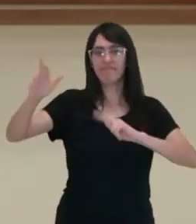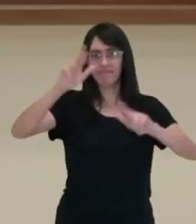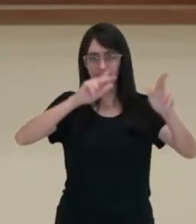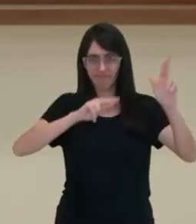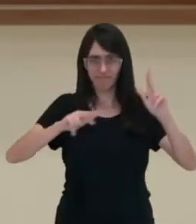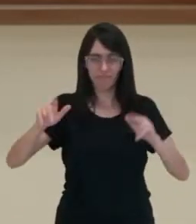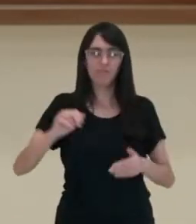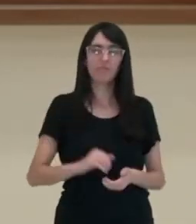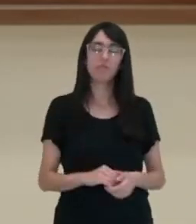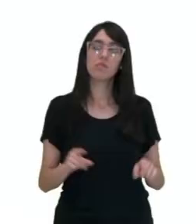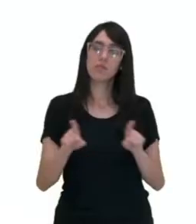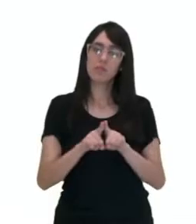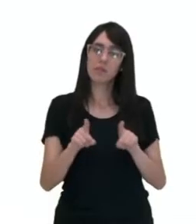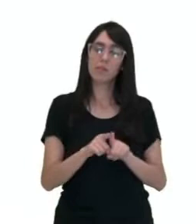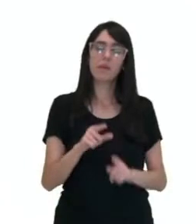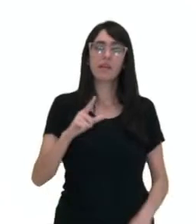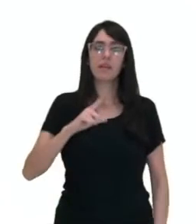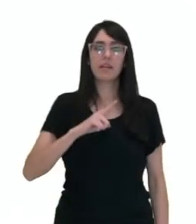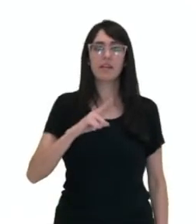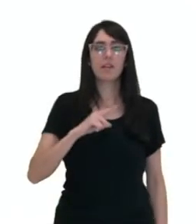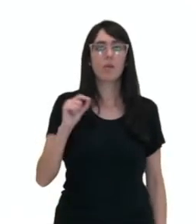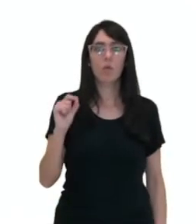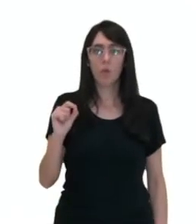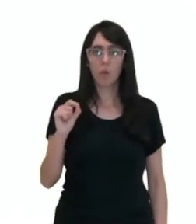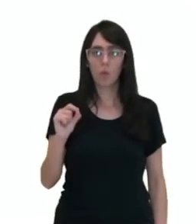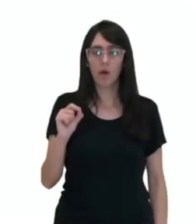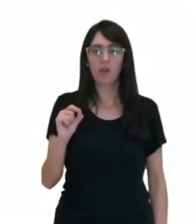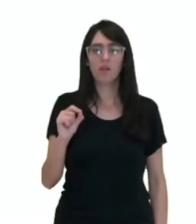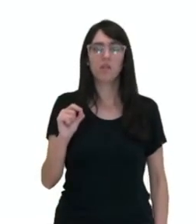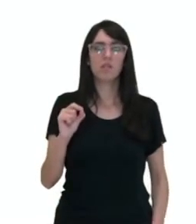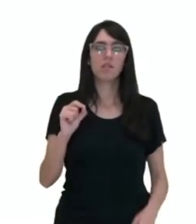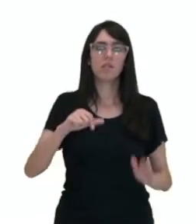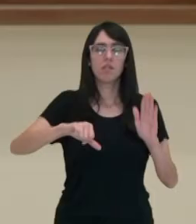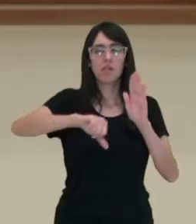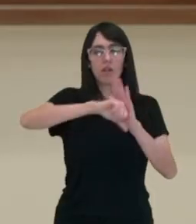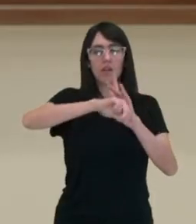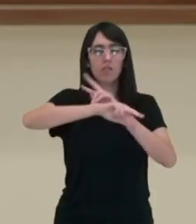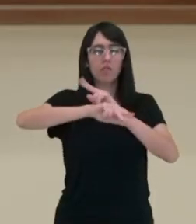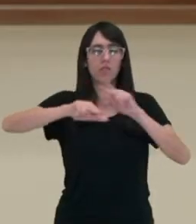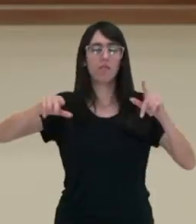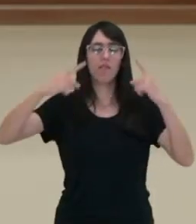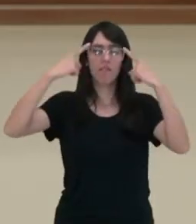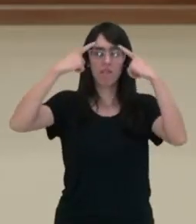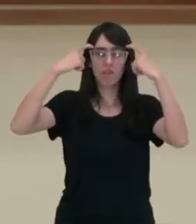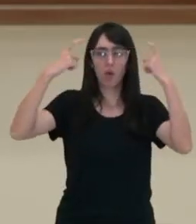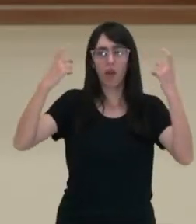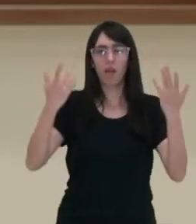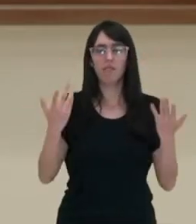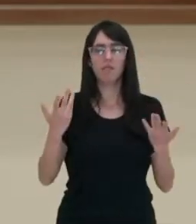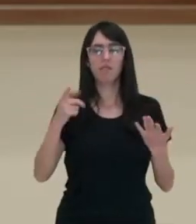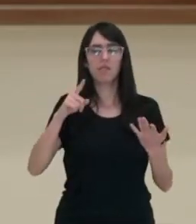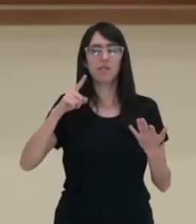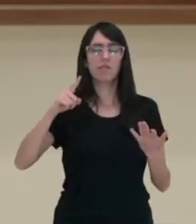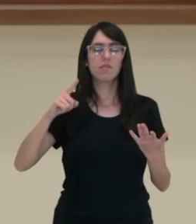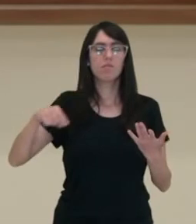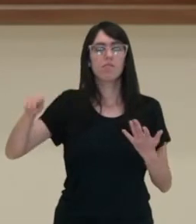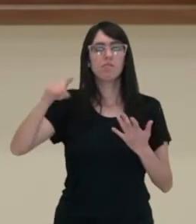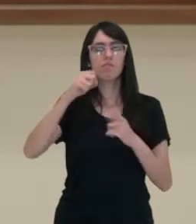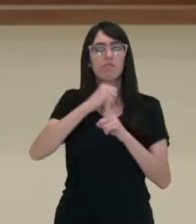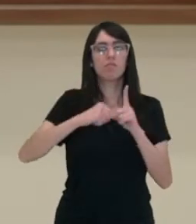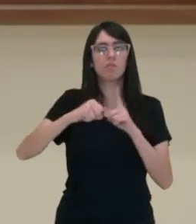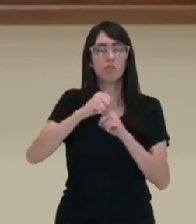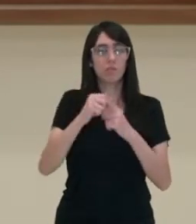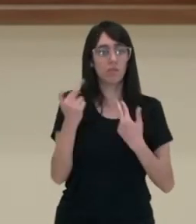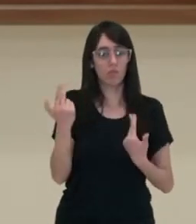E também nós temos o caráter desses tipos de crime, da violência, então são sociedades também, como no